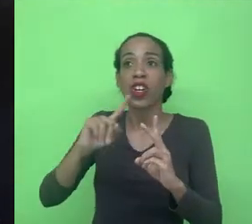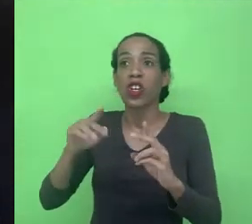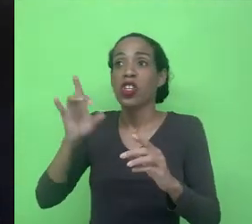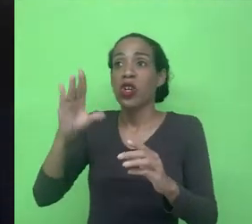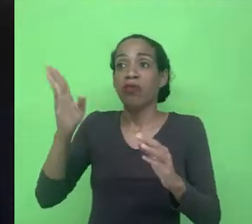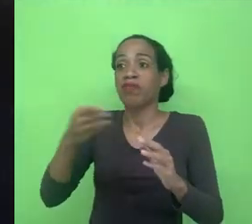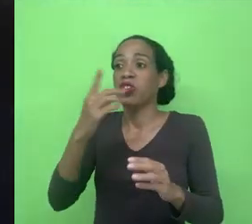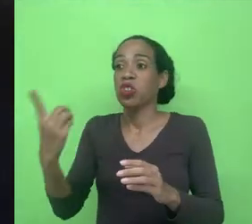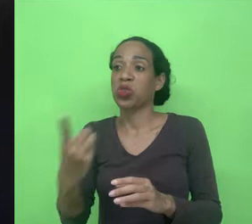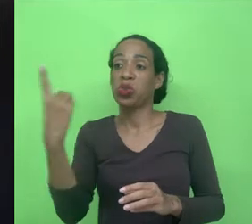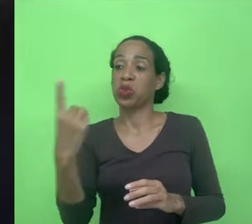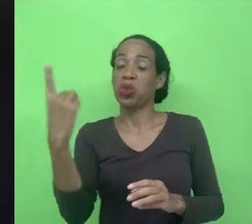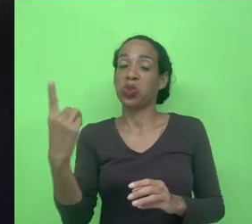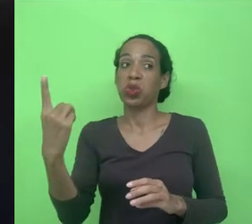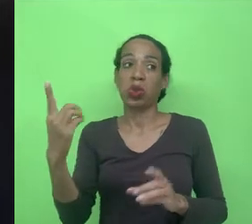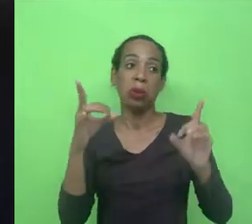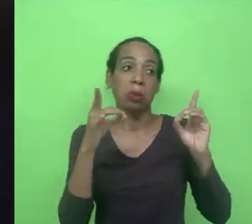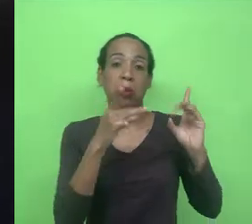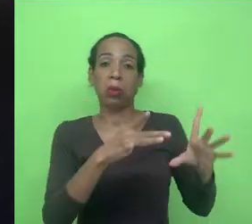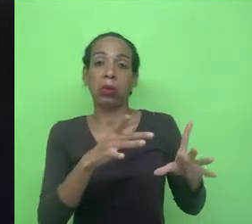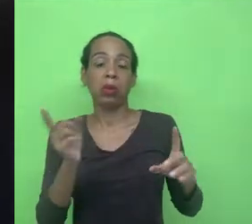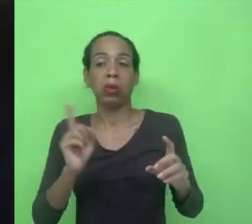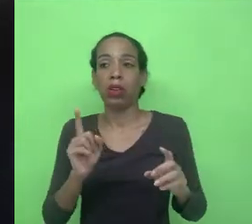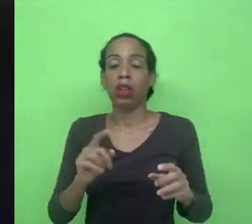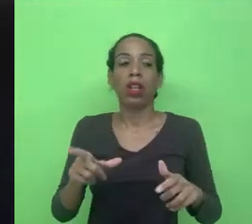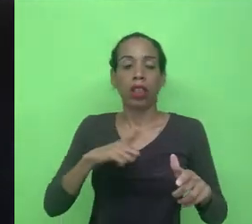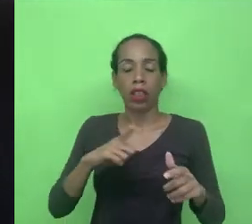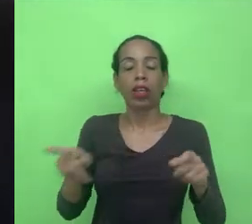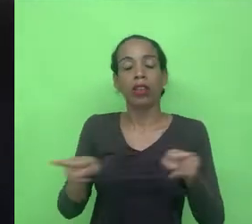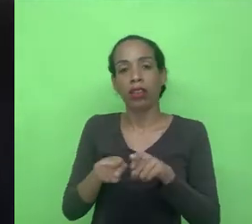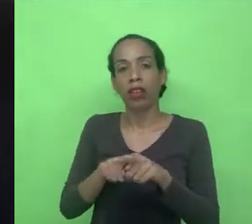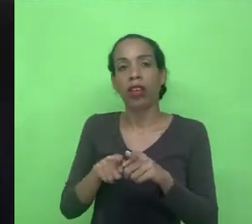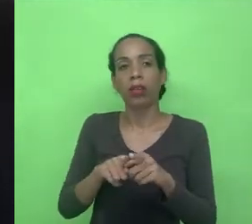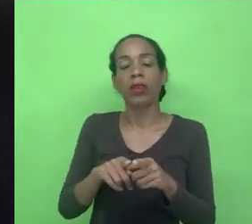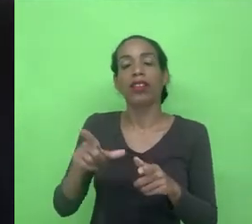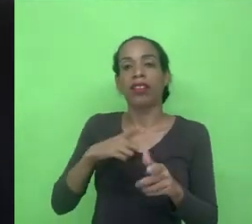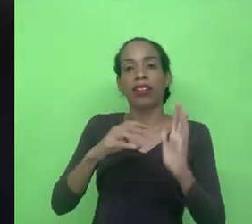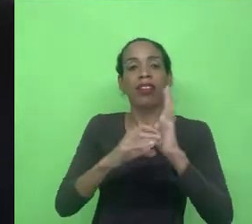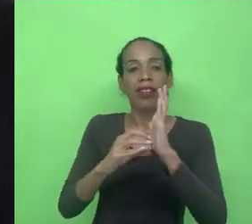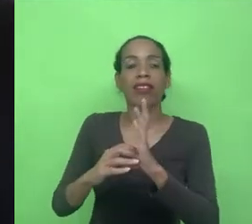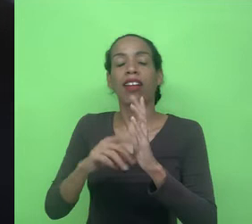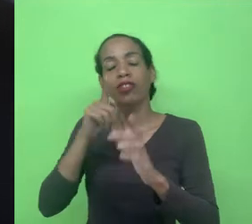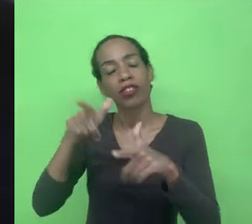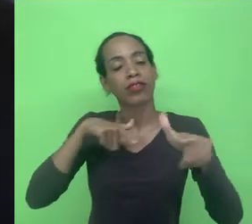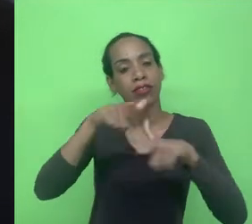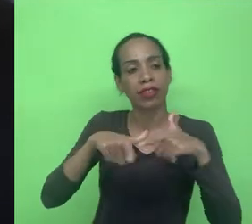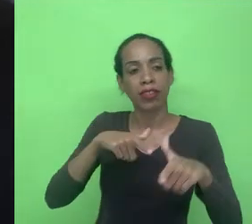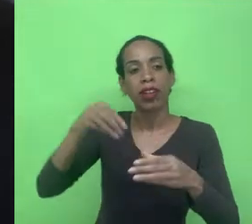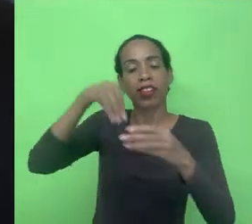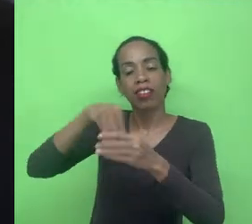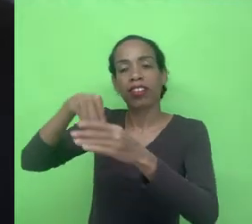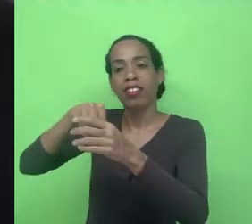não estão isoladas do resto da sociedade eles também estão gerando dados com as suas atividades como os dados das comunidades indígenas